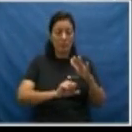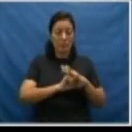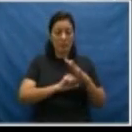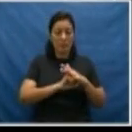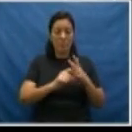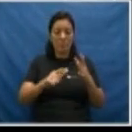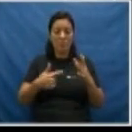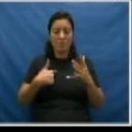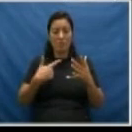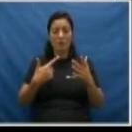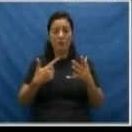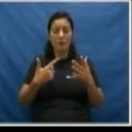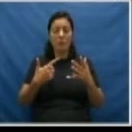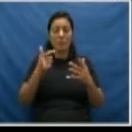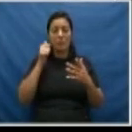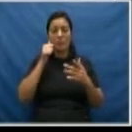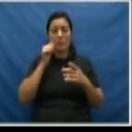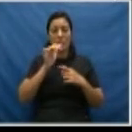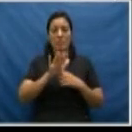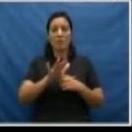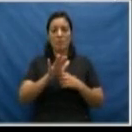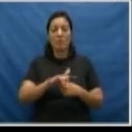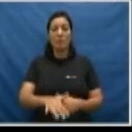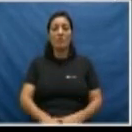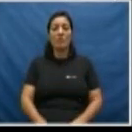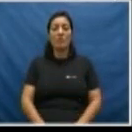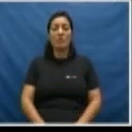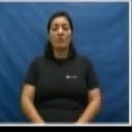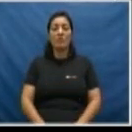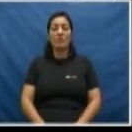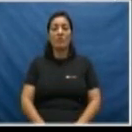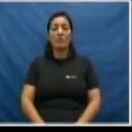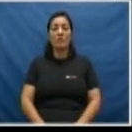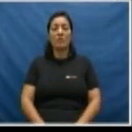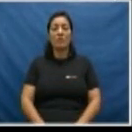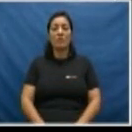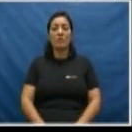para as mulheres... Presta-me água.